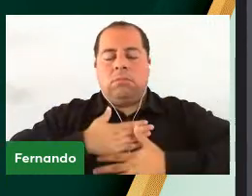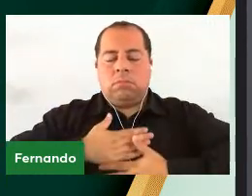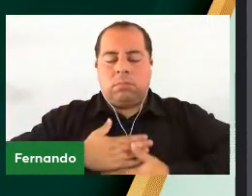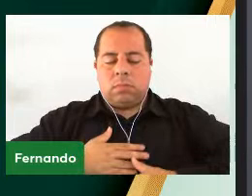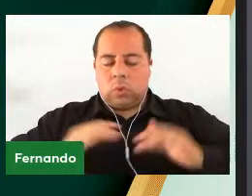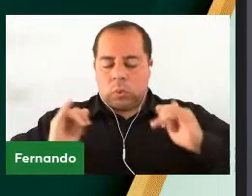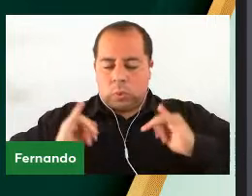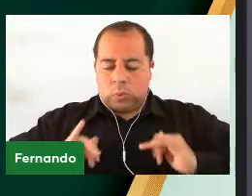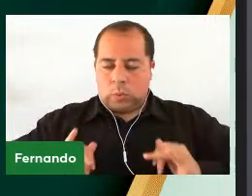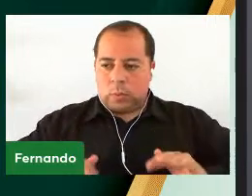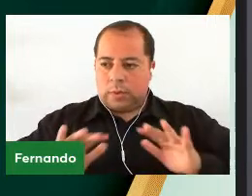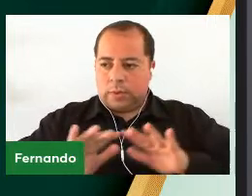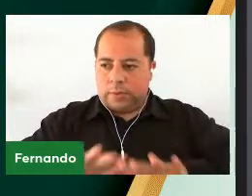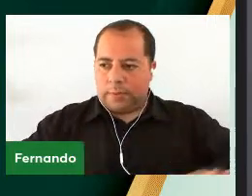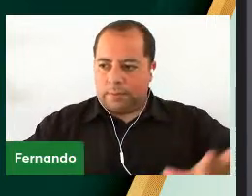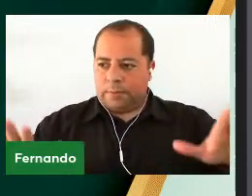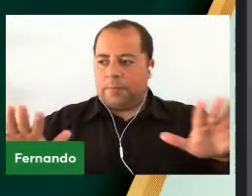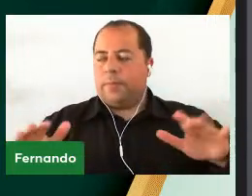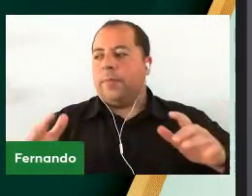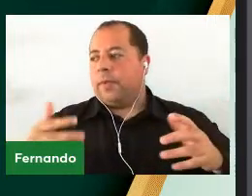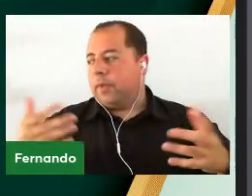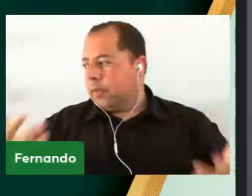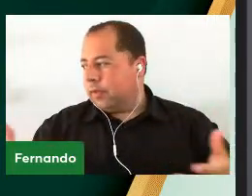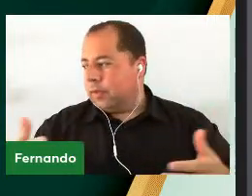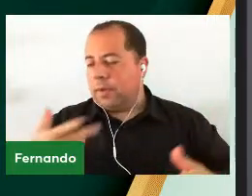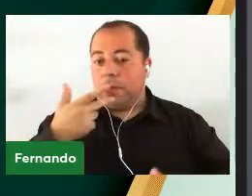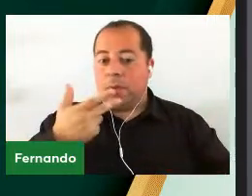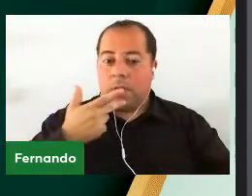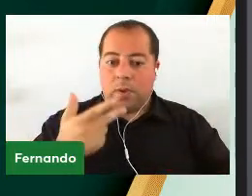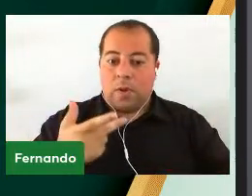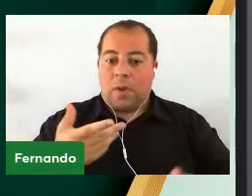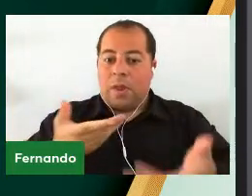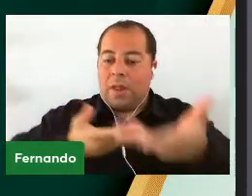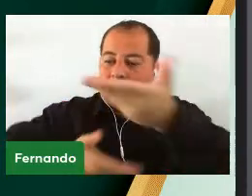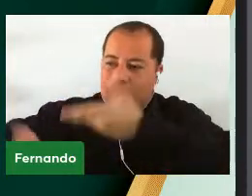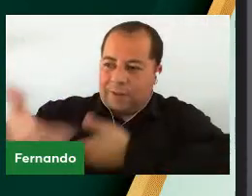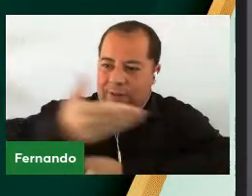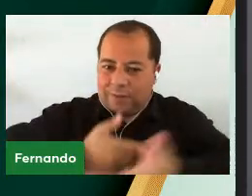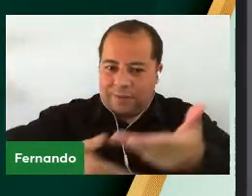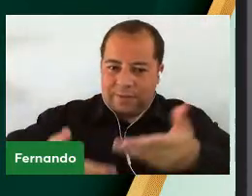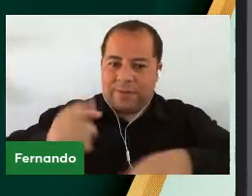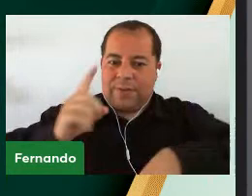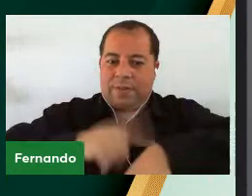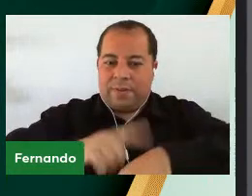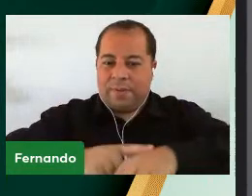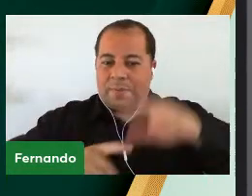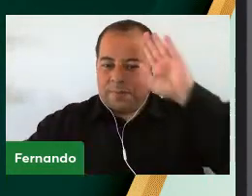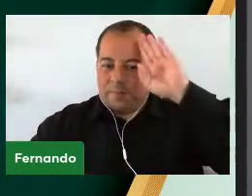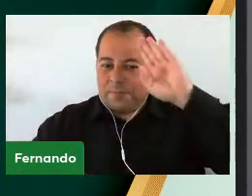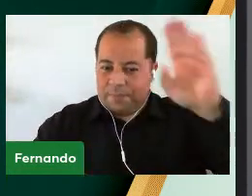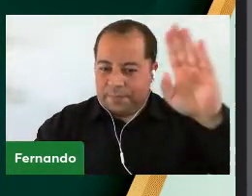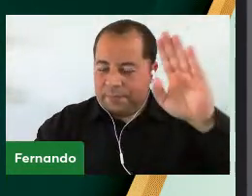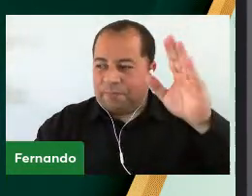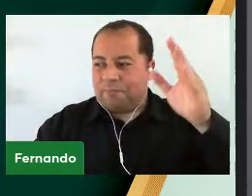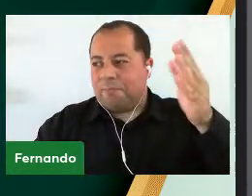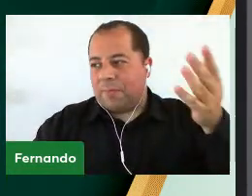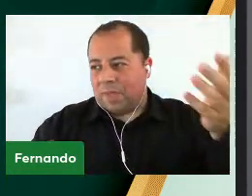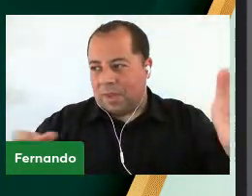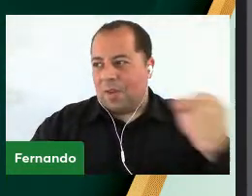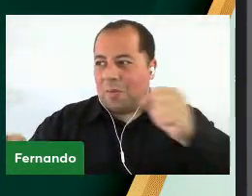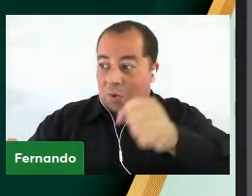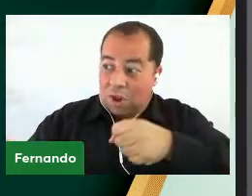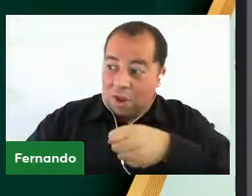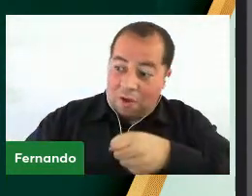Que ainda Queremos compartilhar Ainda outros momentos Com vocês Principalmente Aqueles que Puderem ainda